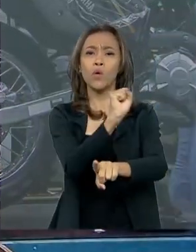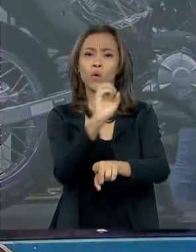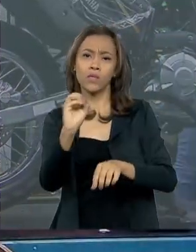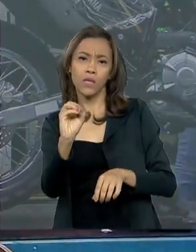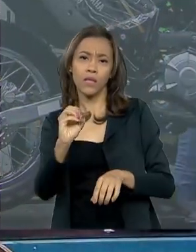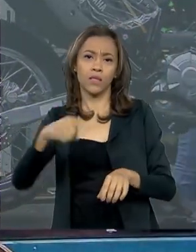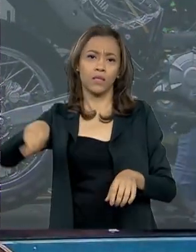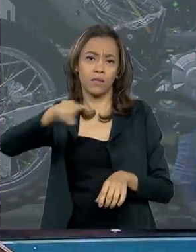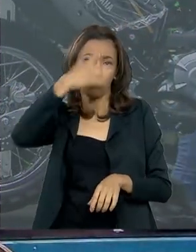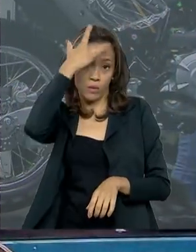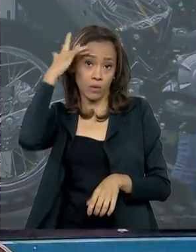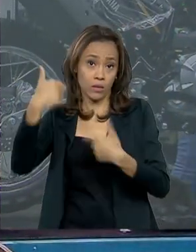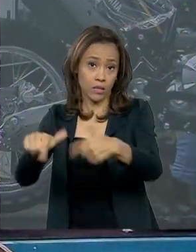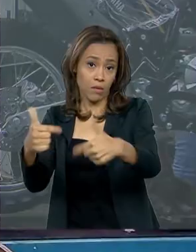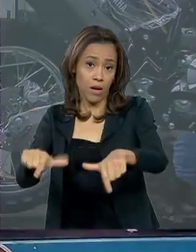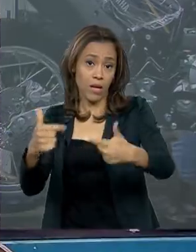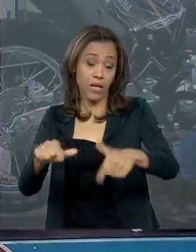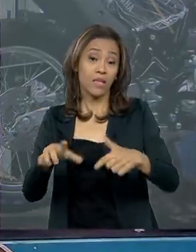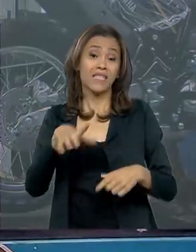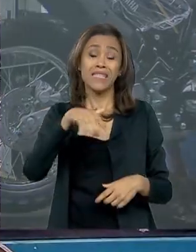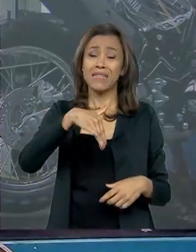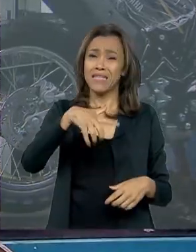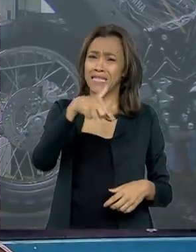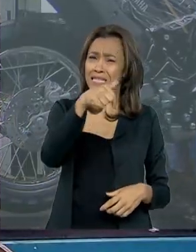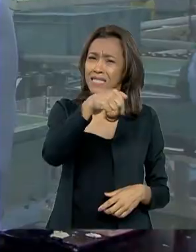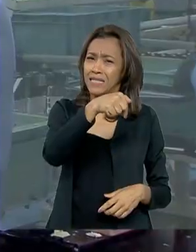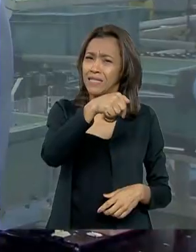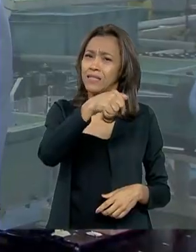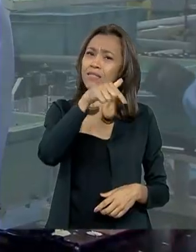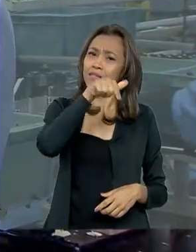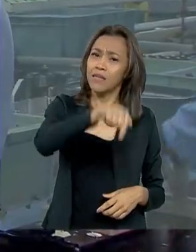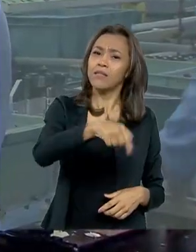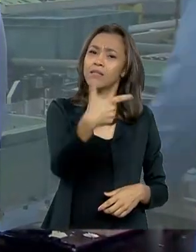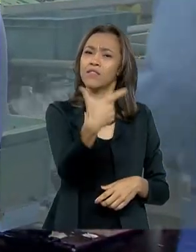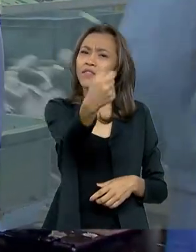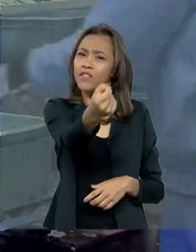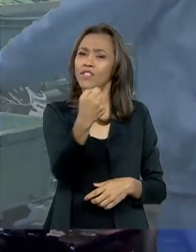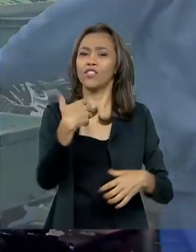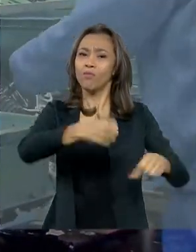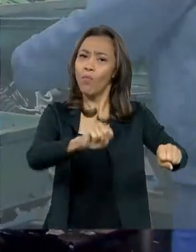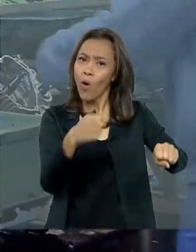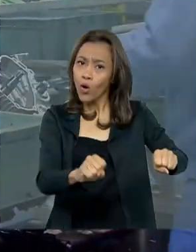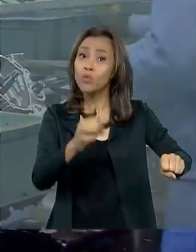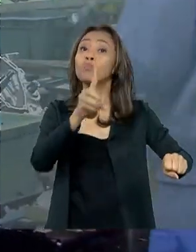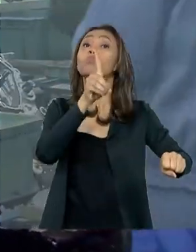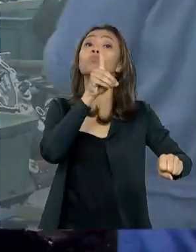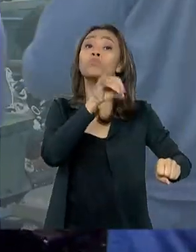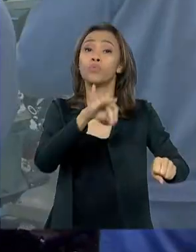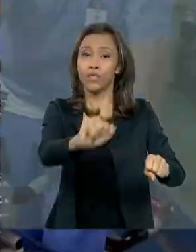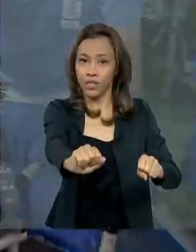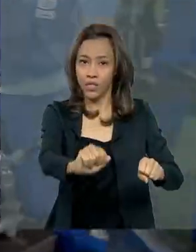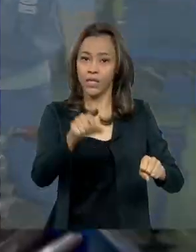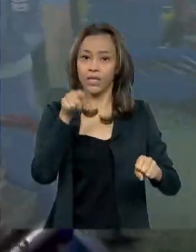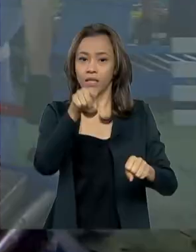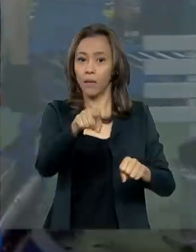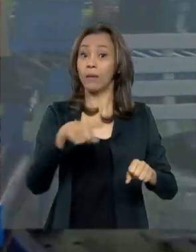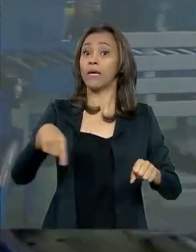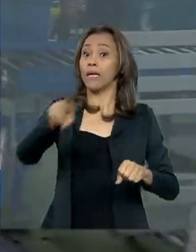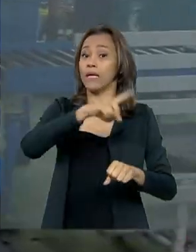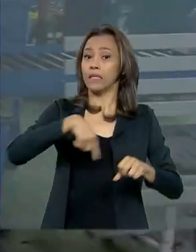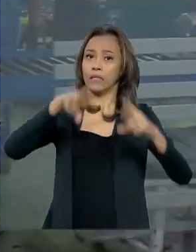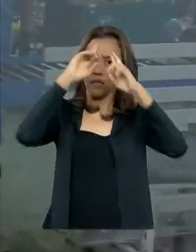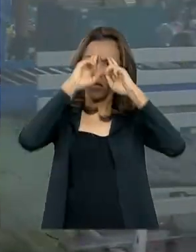produção ultrapassa 720 unidades por dia, a preservação ambiental é palavra de ordem. Várias